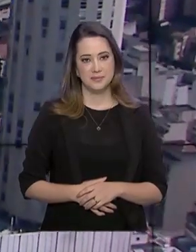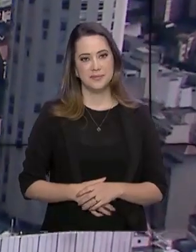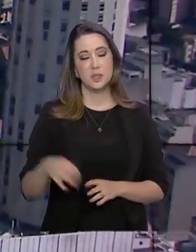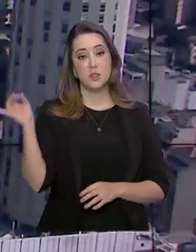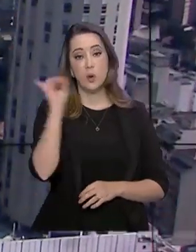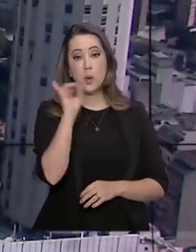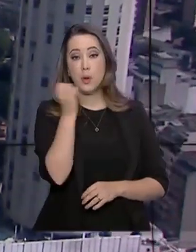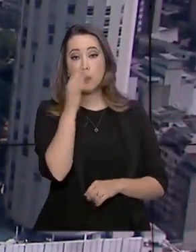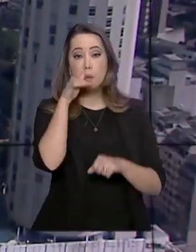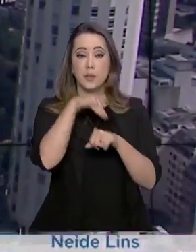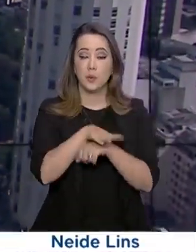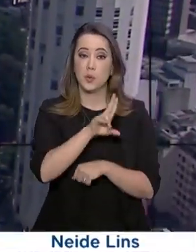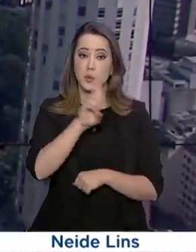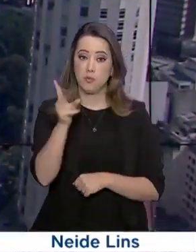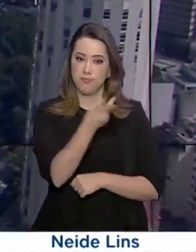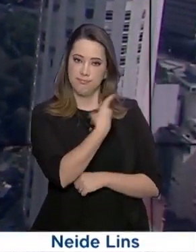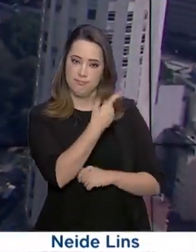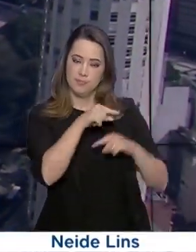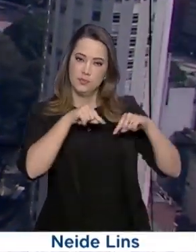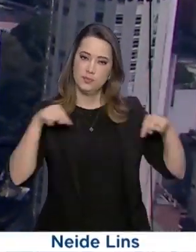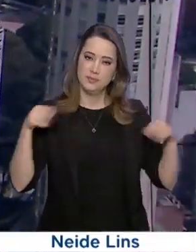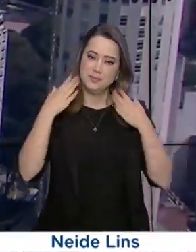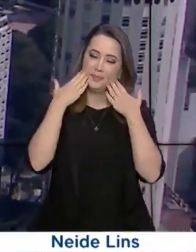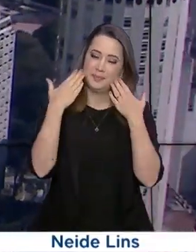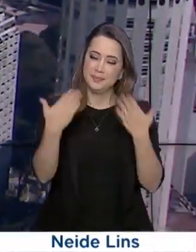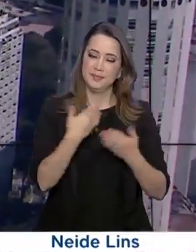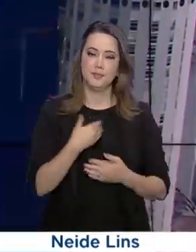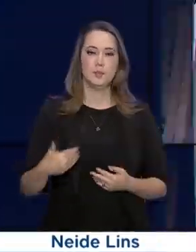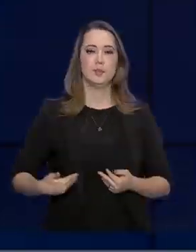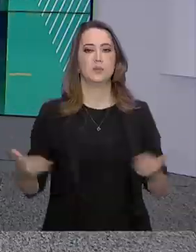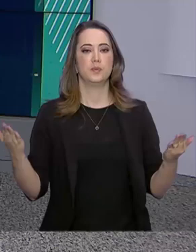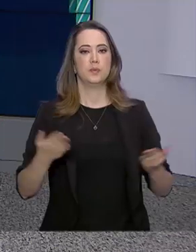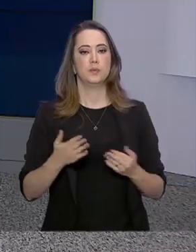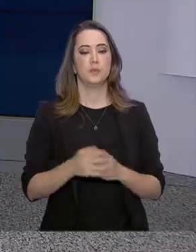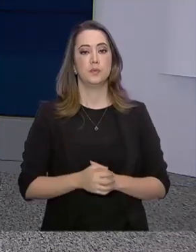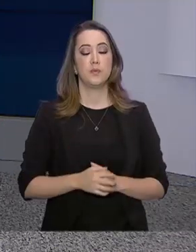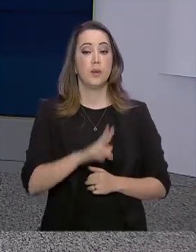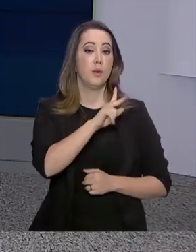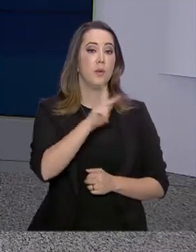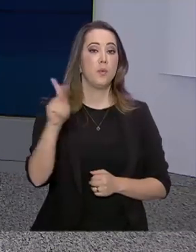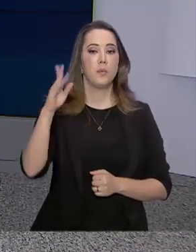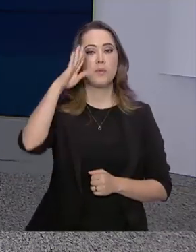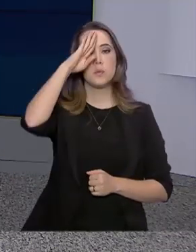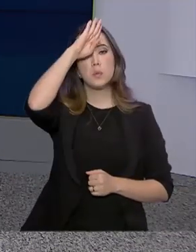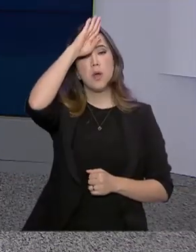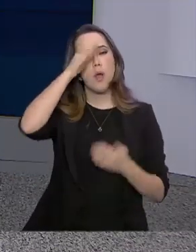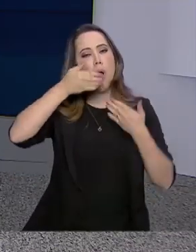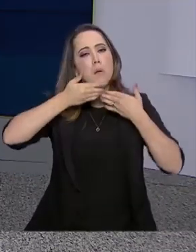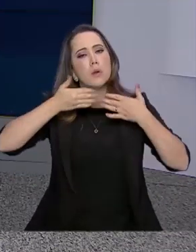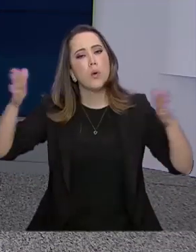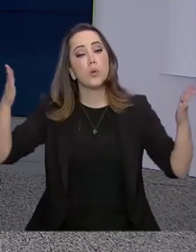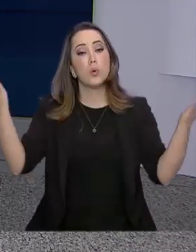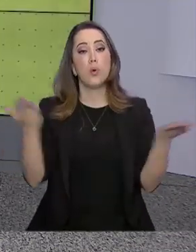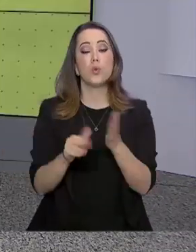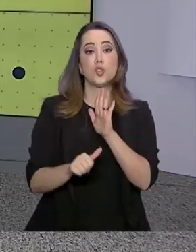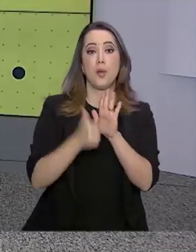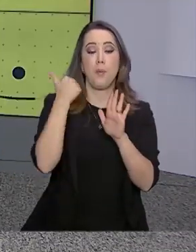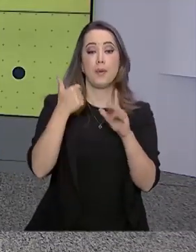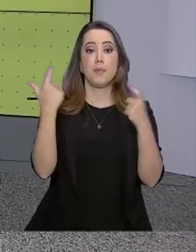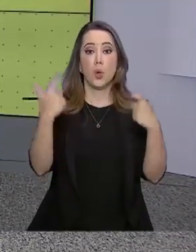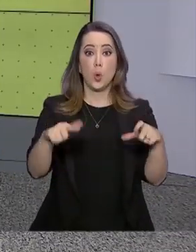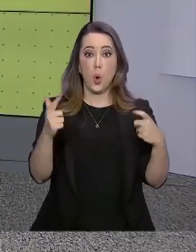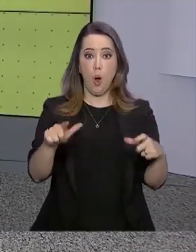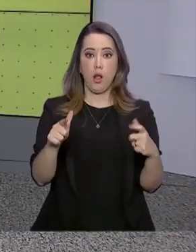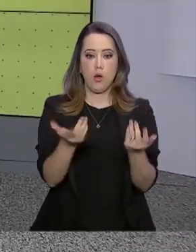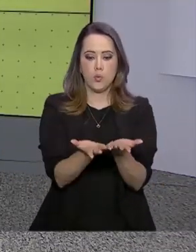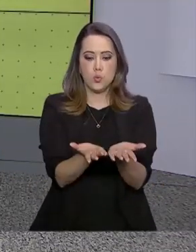Olá, boa noite, eu sou o Roberto Camargo e está no ar o Governo Agora. O presidente Jair Bolsonaro inaugurou hoje a primeira etapa da